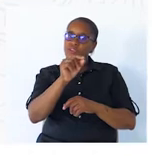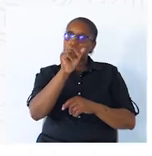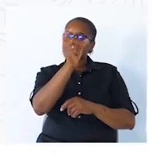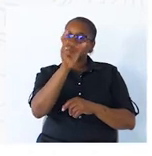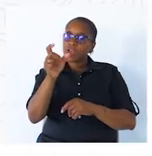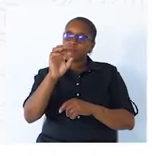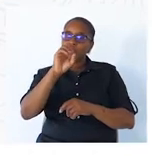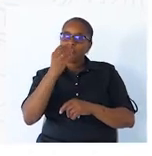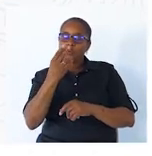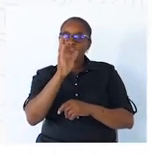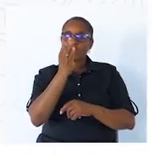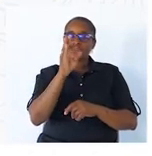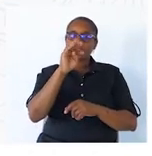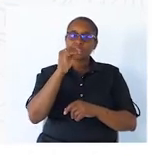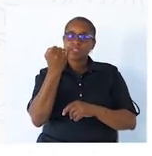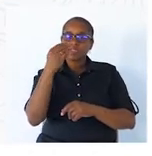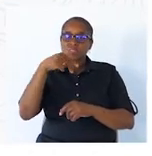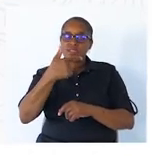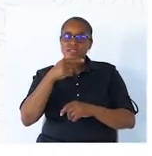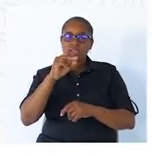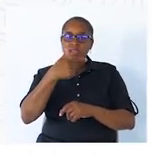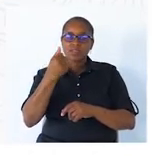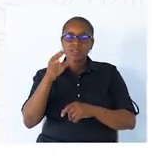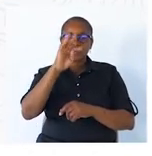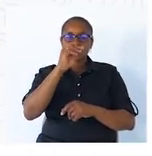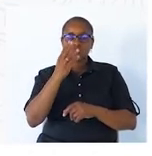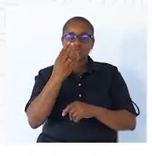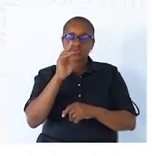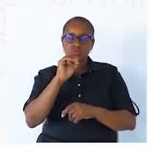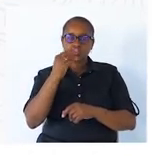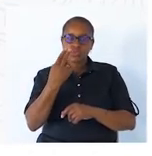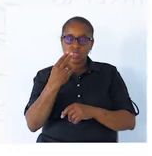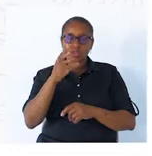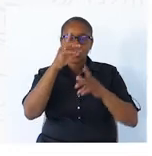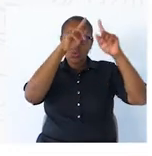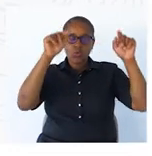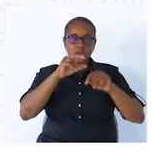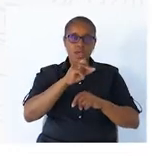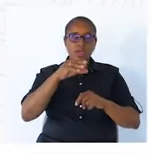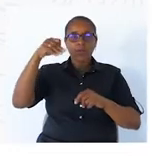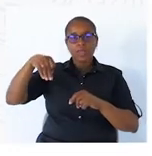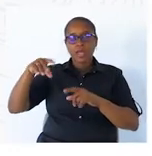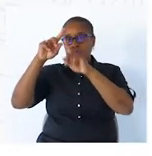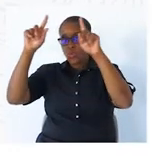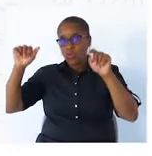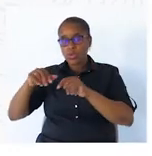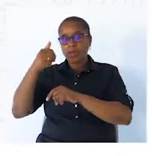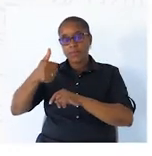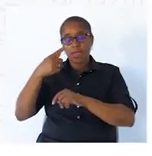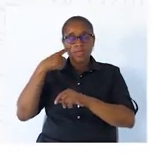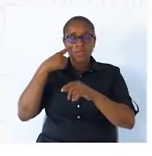com função sintática de sujeito na coluna A a um predicado na coluna B. E atenção.